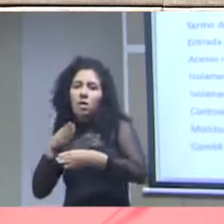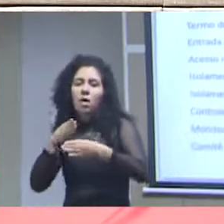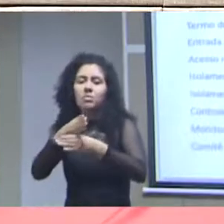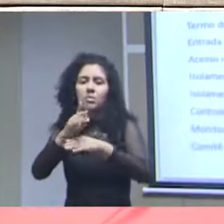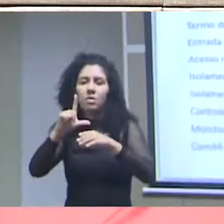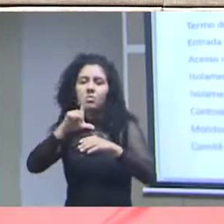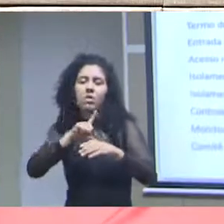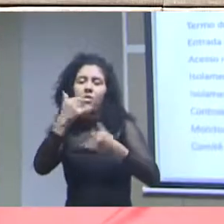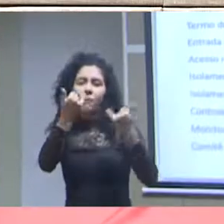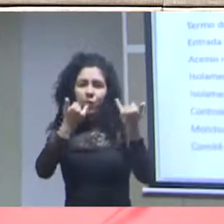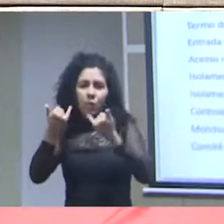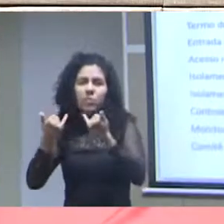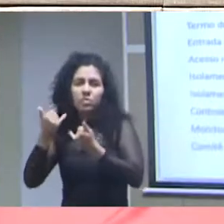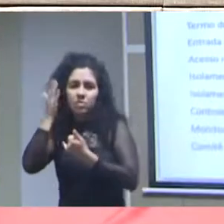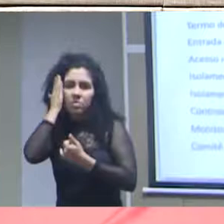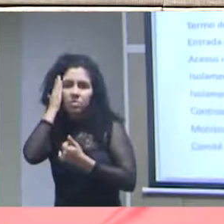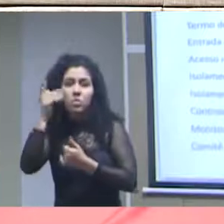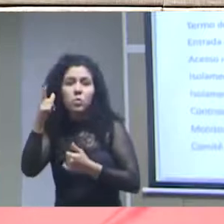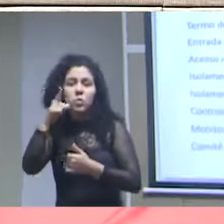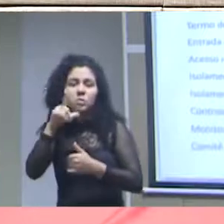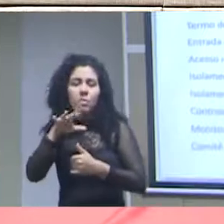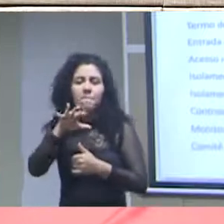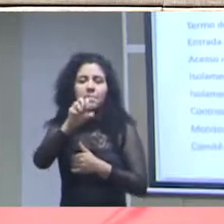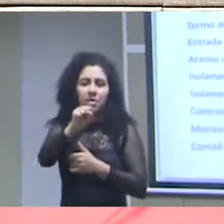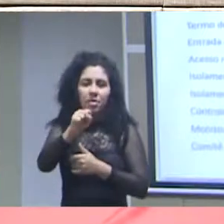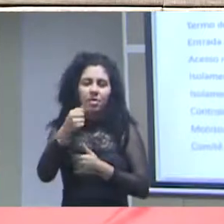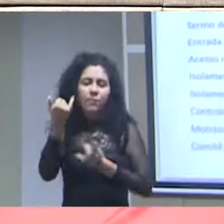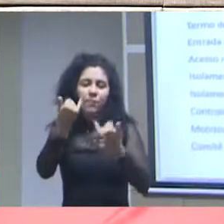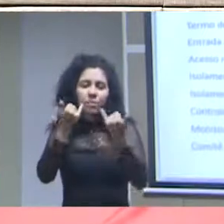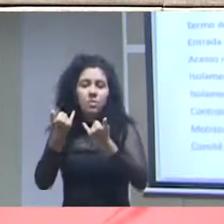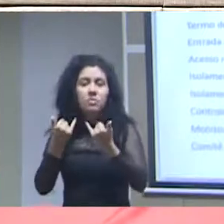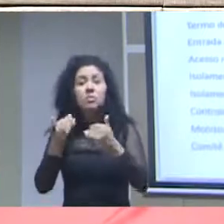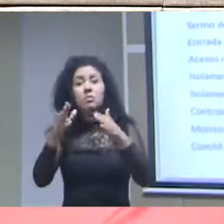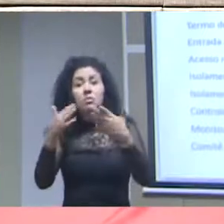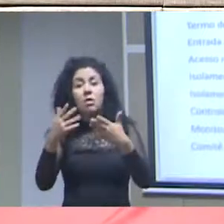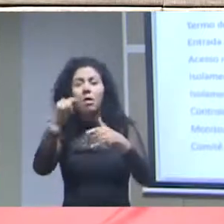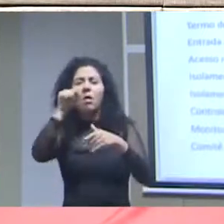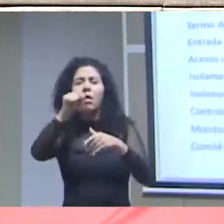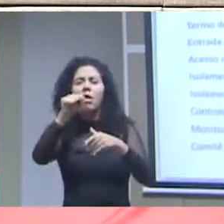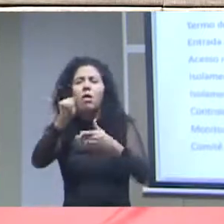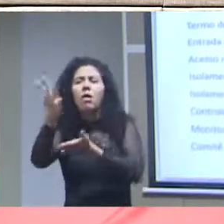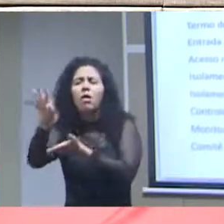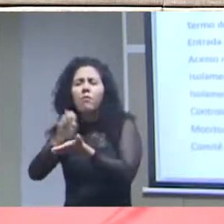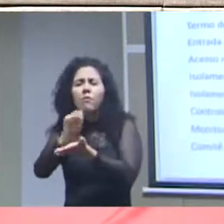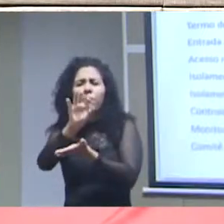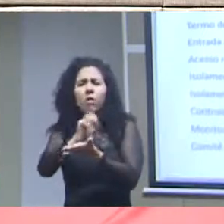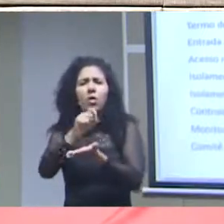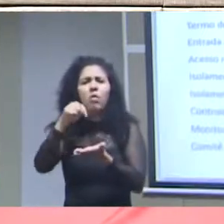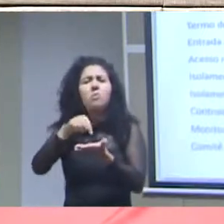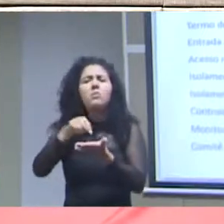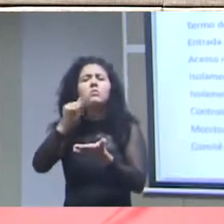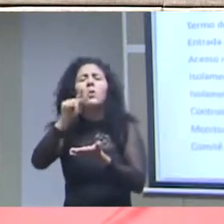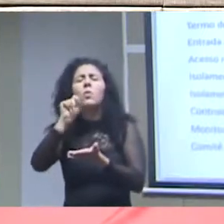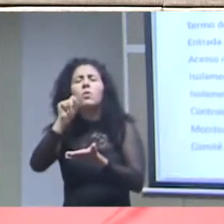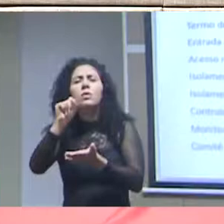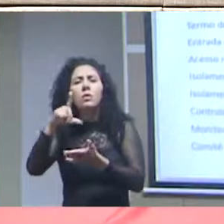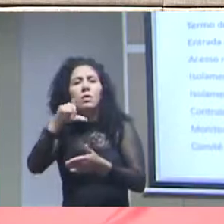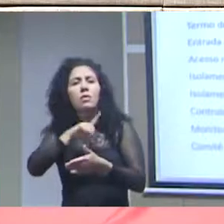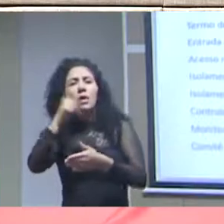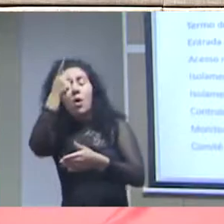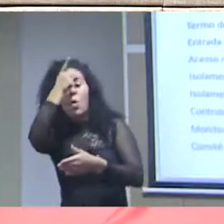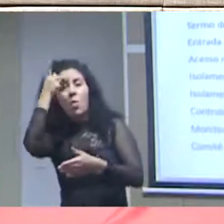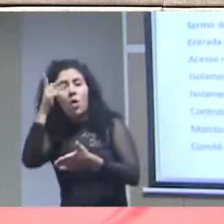identificados e os dados identificados e sensíveis dados de pessoas e de empresas